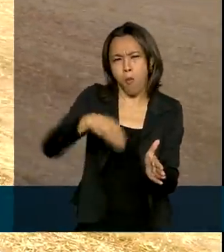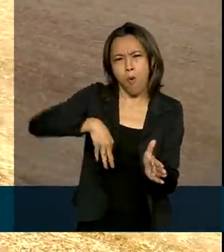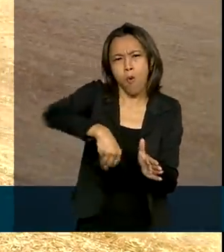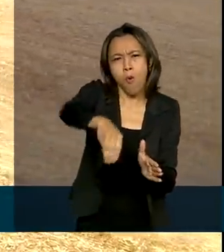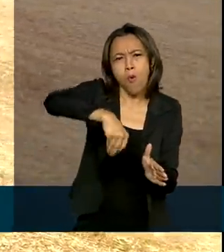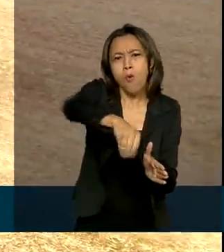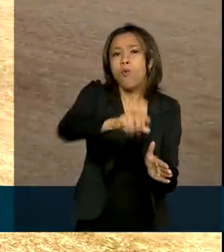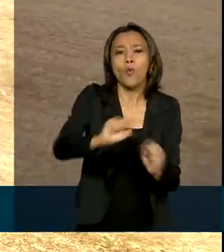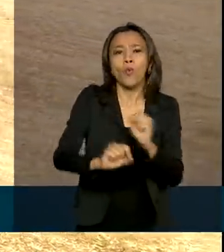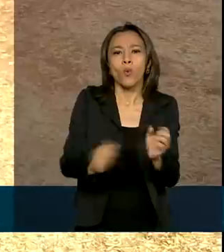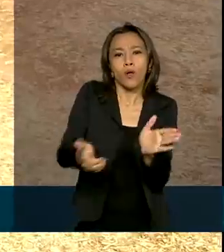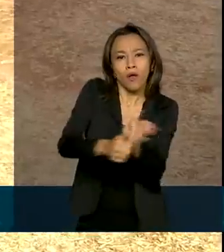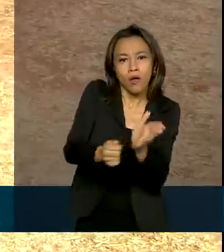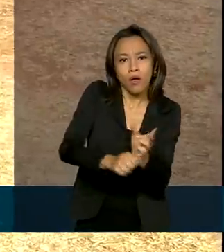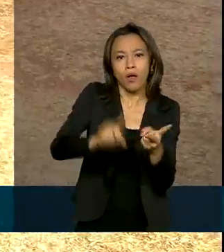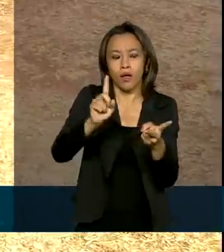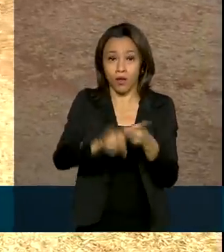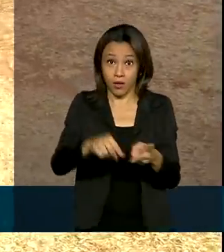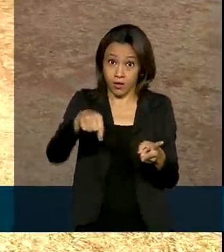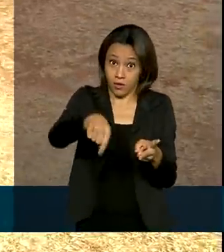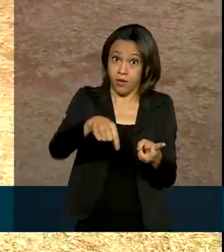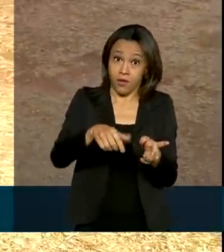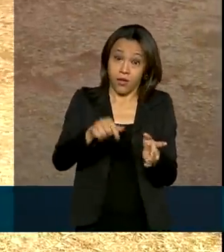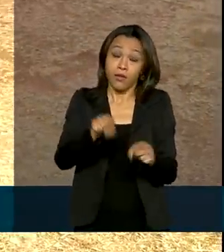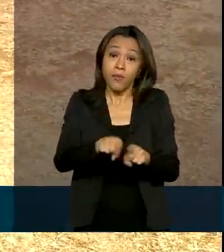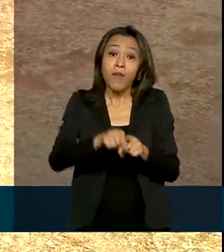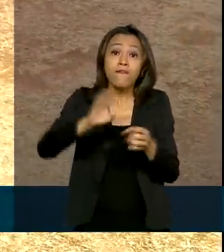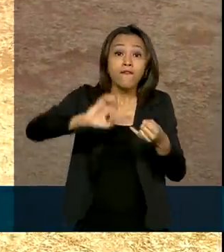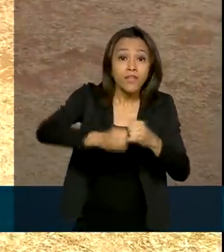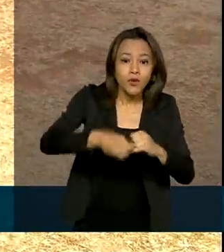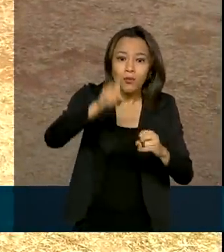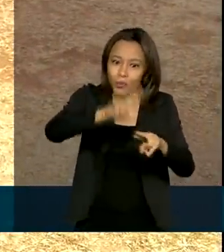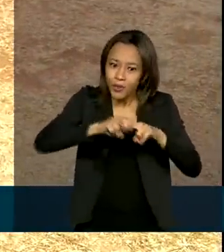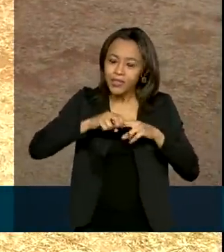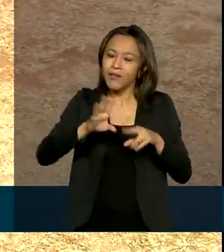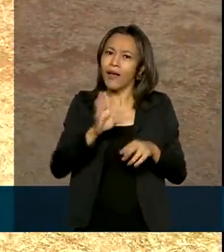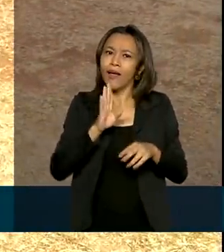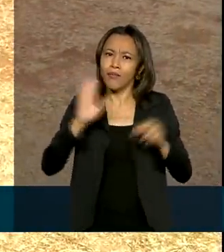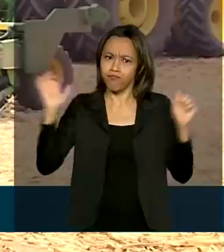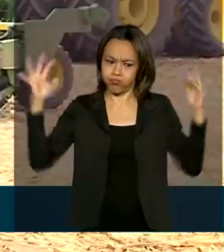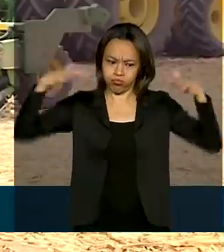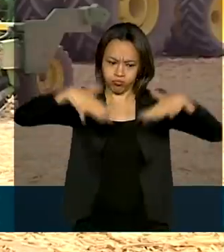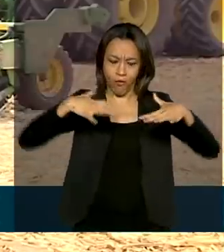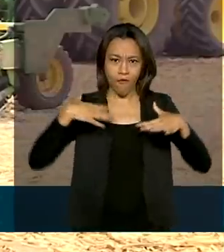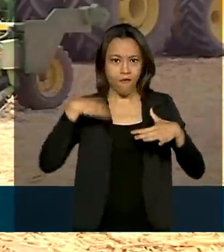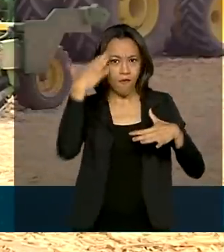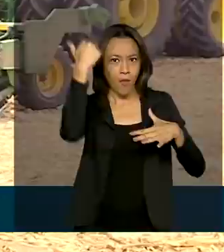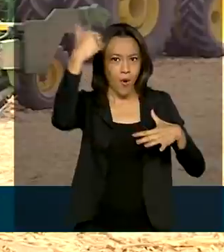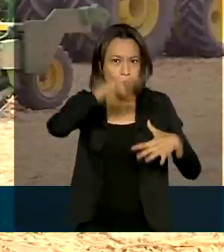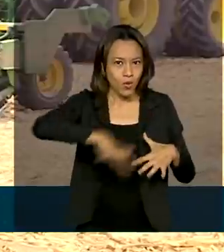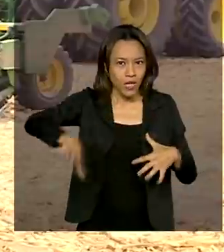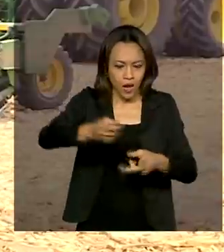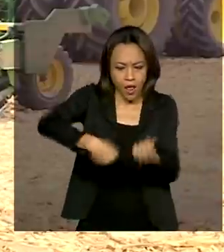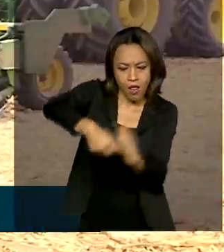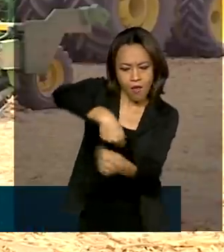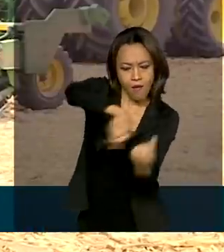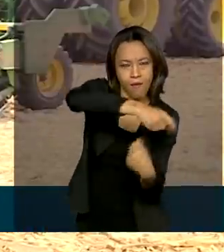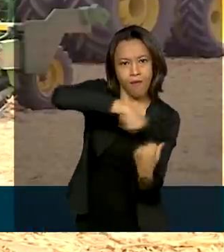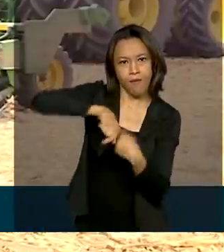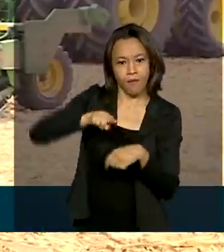algodão e feijão. Por isso, Sorriso é conhecida como capital nacional do agronegócio. A soja é a grande cultura